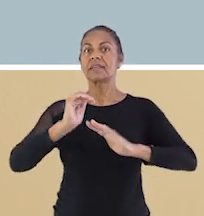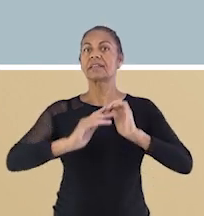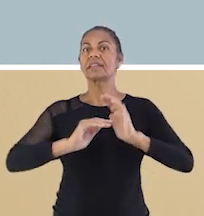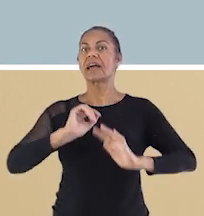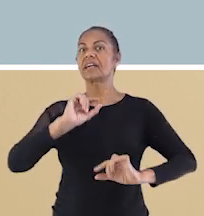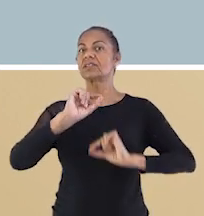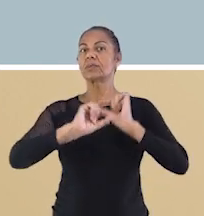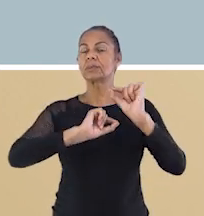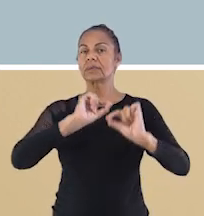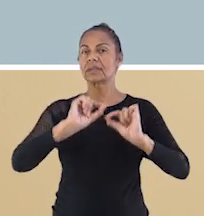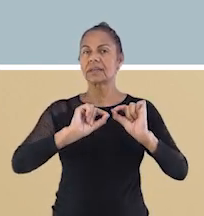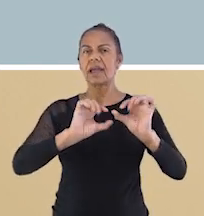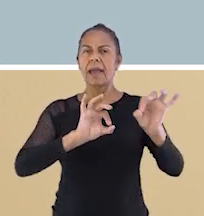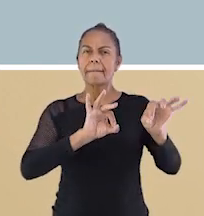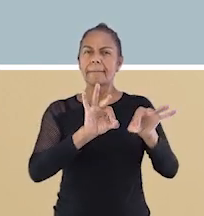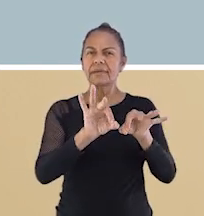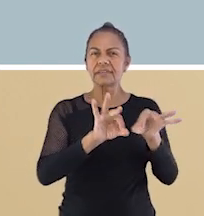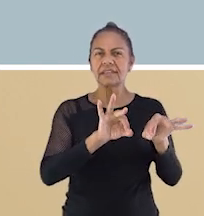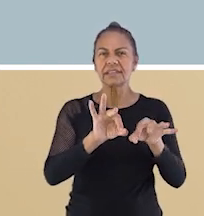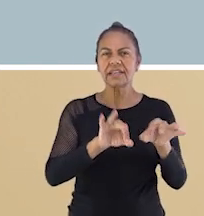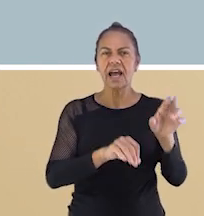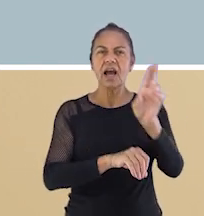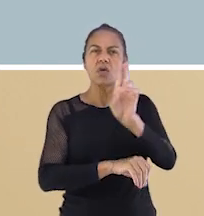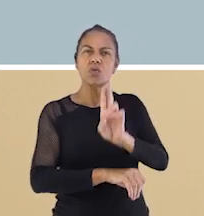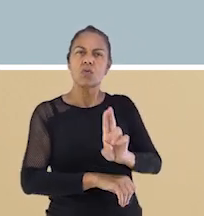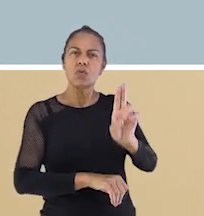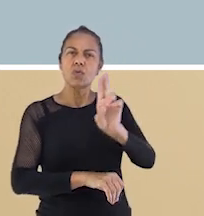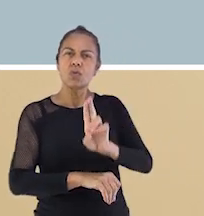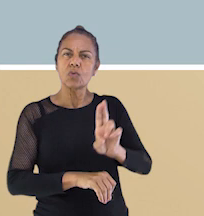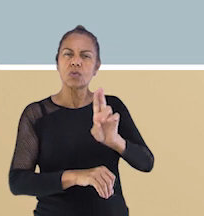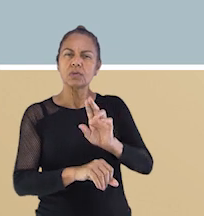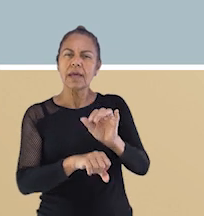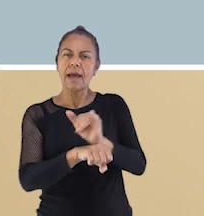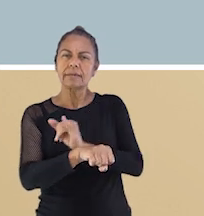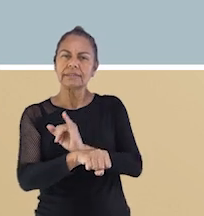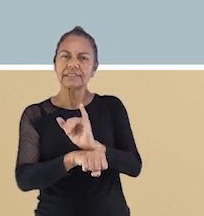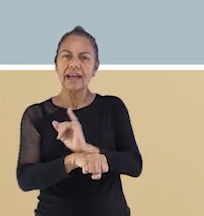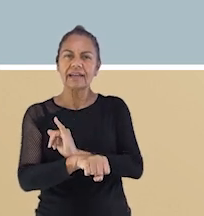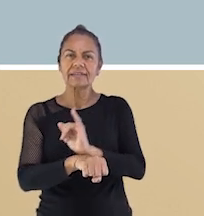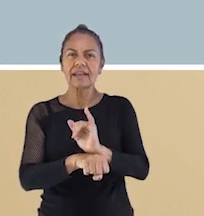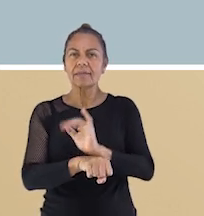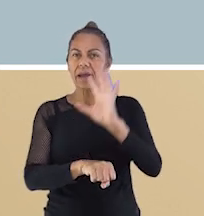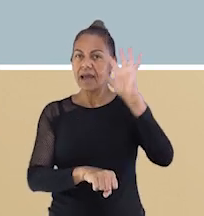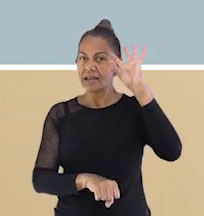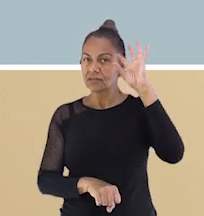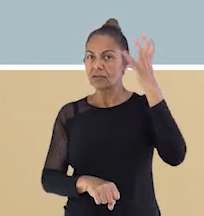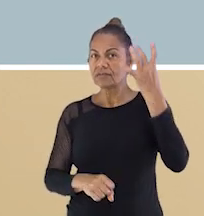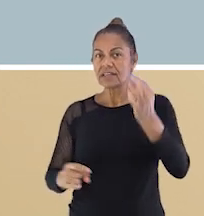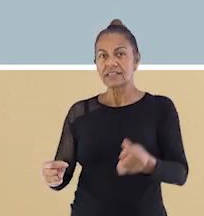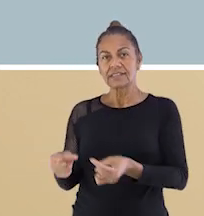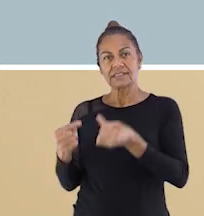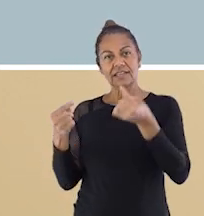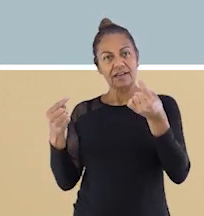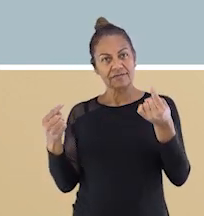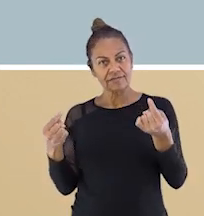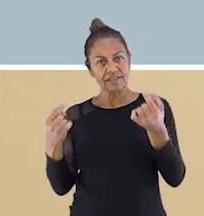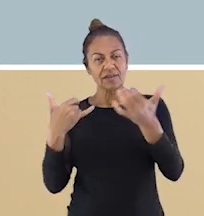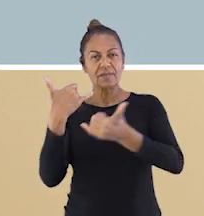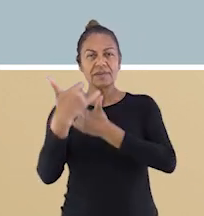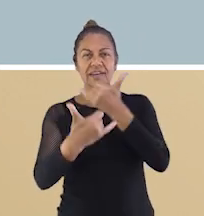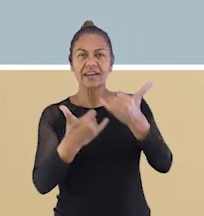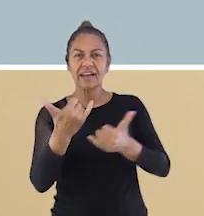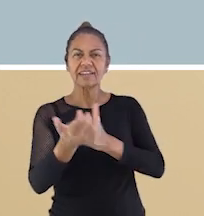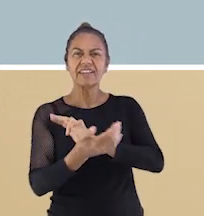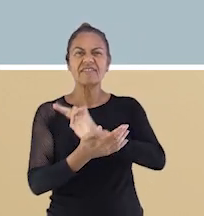é planejar e utilizar estratégias para resolver desafios de brincadeiras